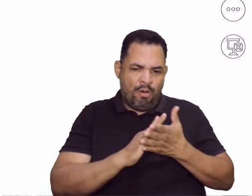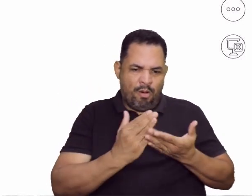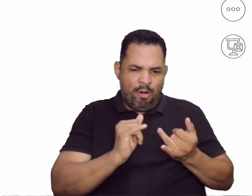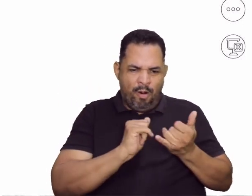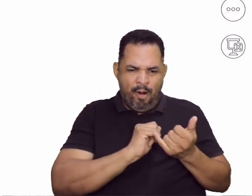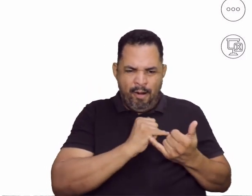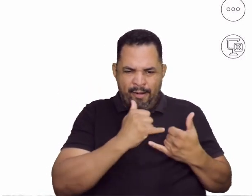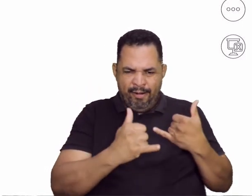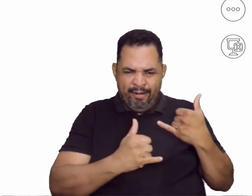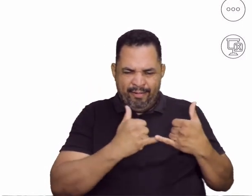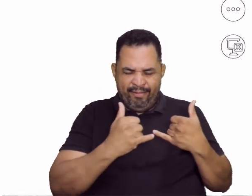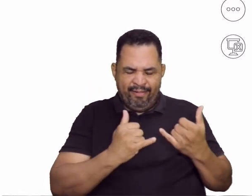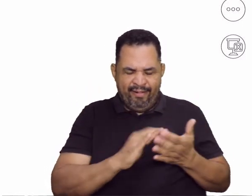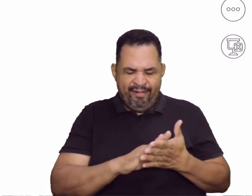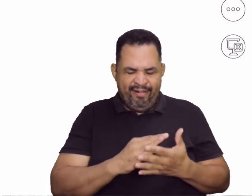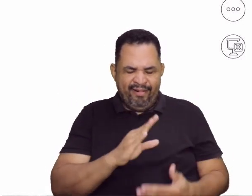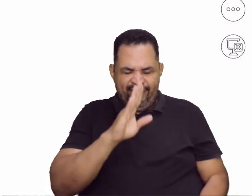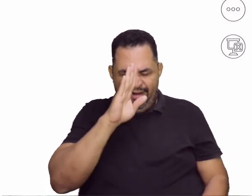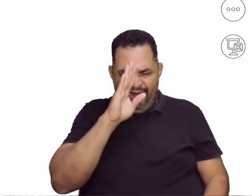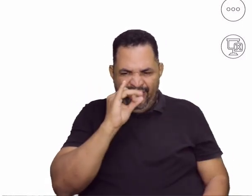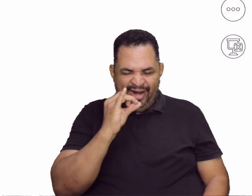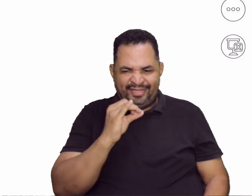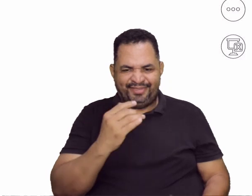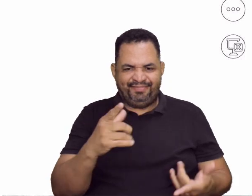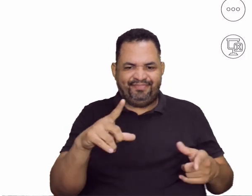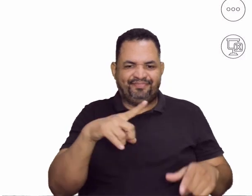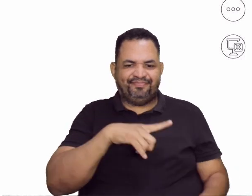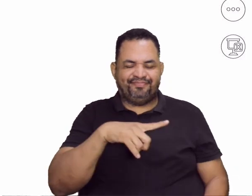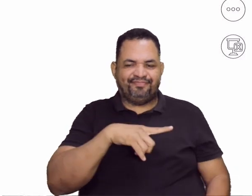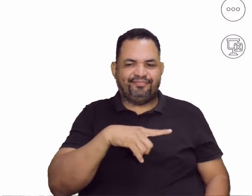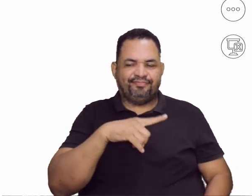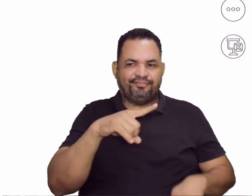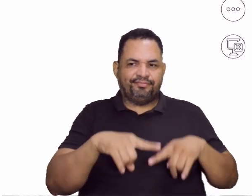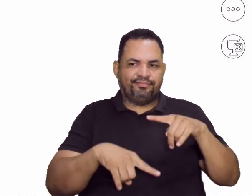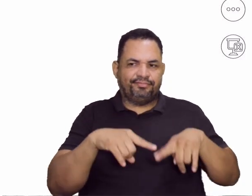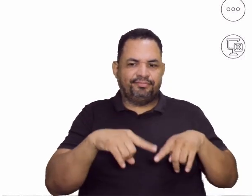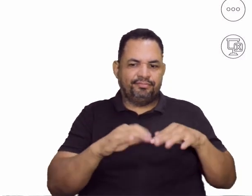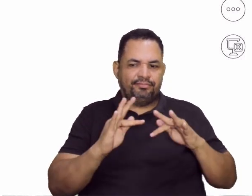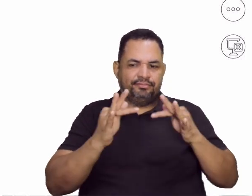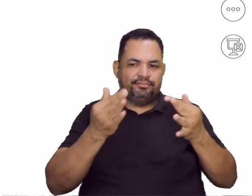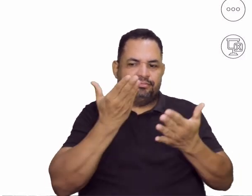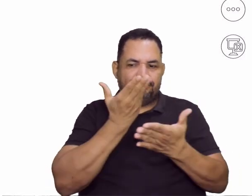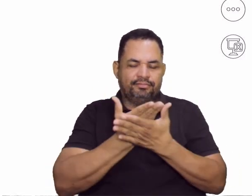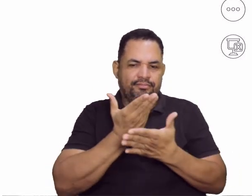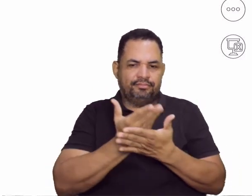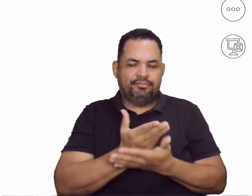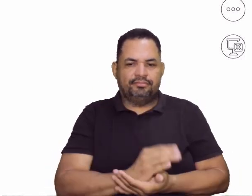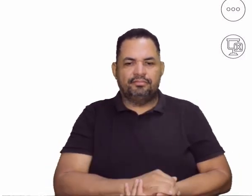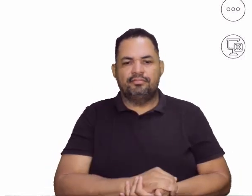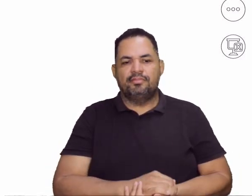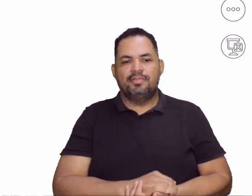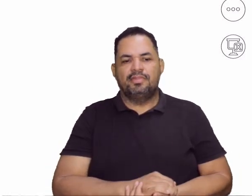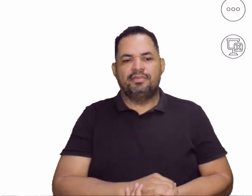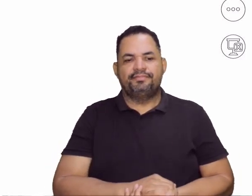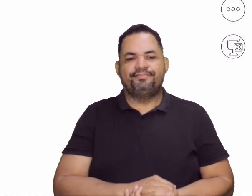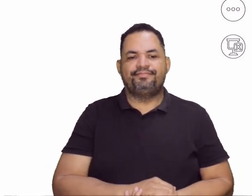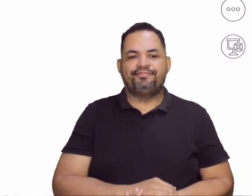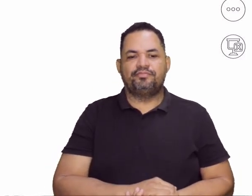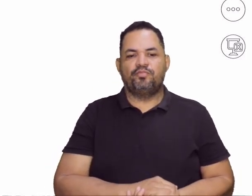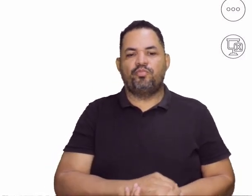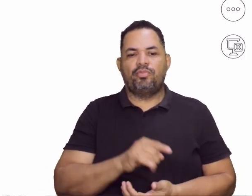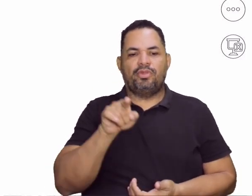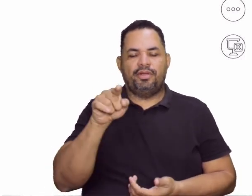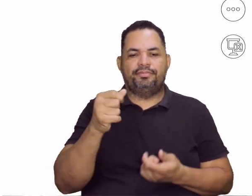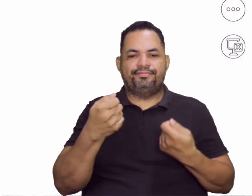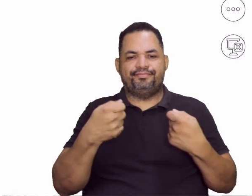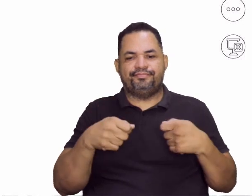Então, tem uma infinidade muito grande. E aí, tem um material que eu vou falar lá no finalzinho lá da aula, que vocês